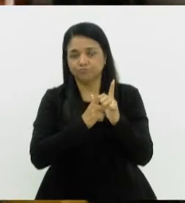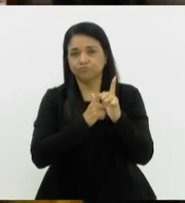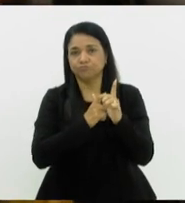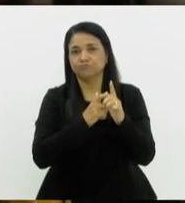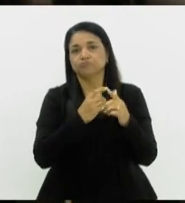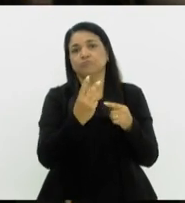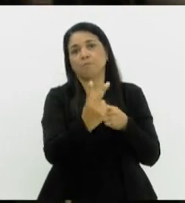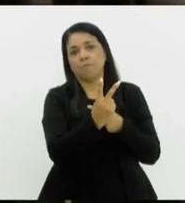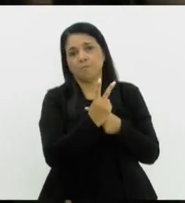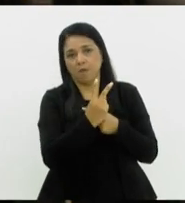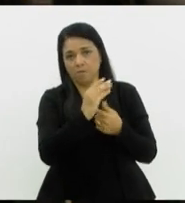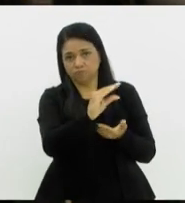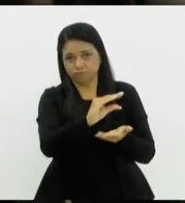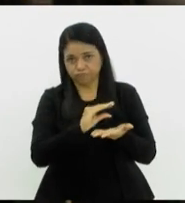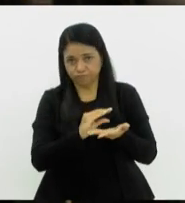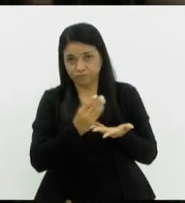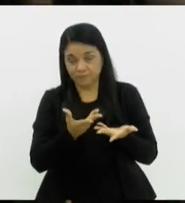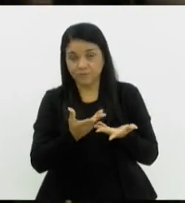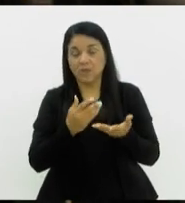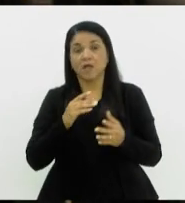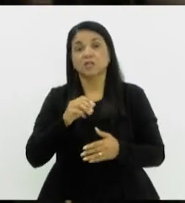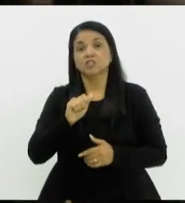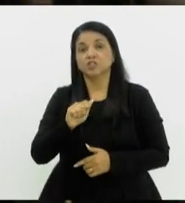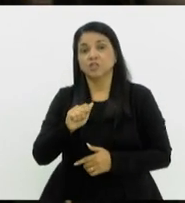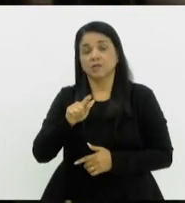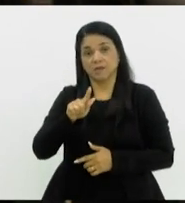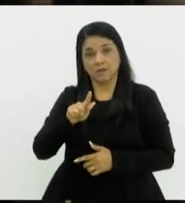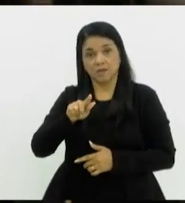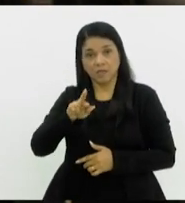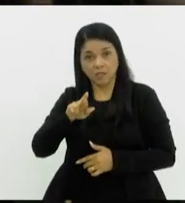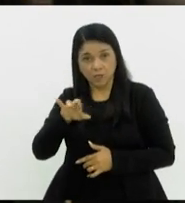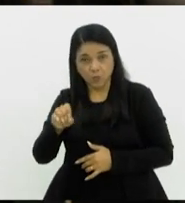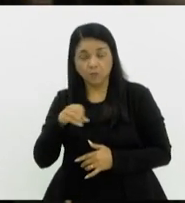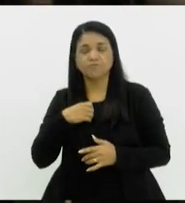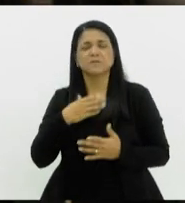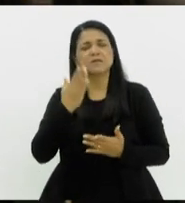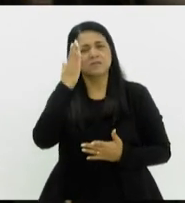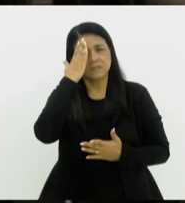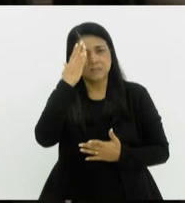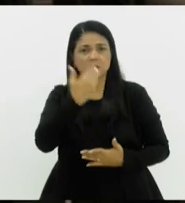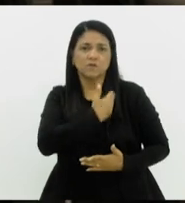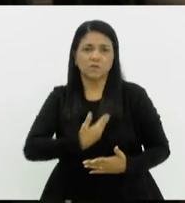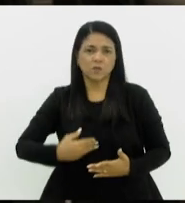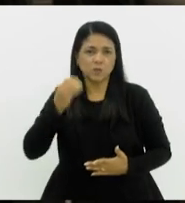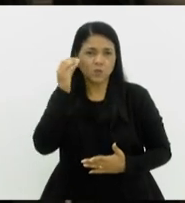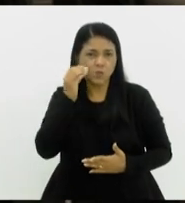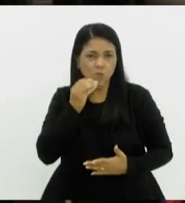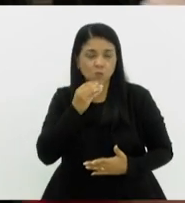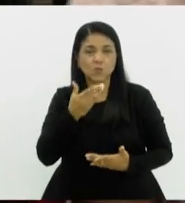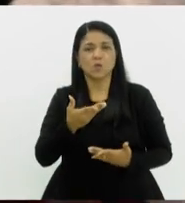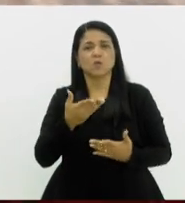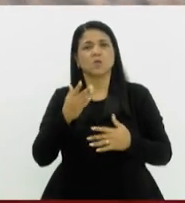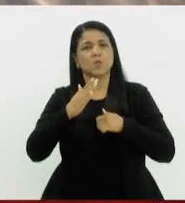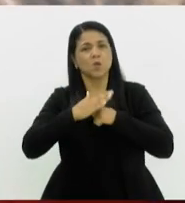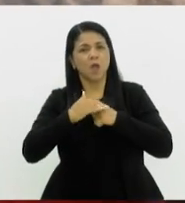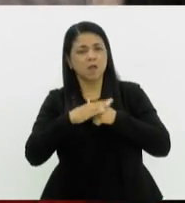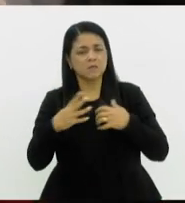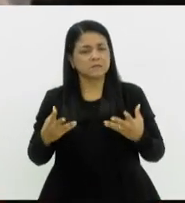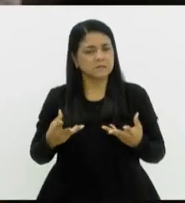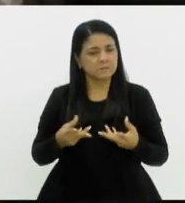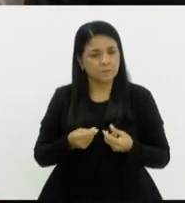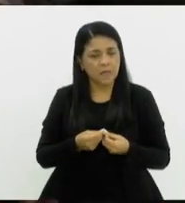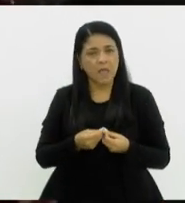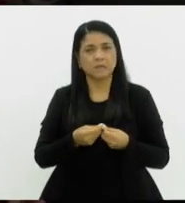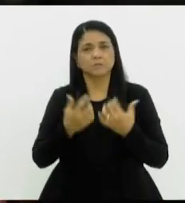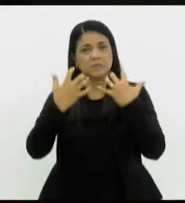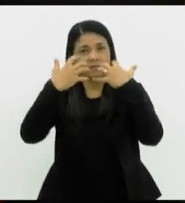à Agerio. Eu tenho certeza que o governador Cláudio Castro, com a sua sensibilidade, com o seu carinho com a cidade de Petrópolis, gastou mais